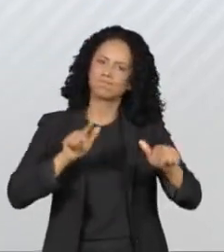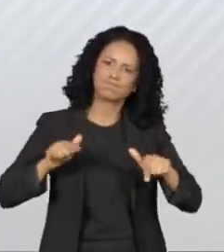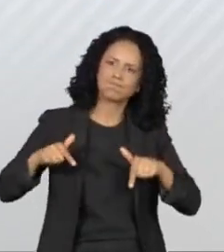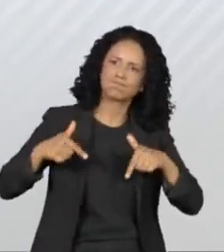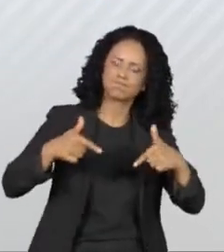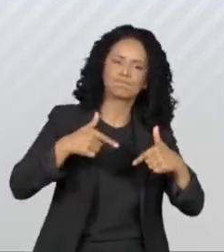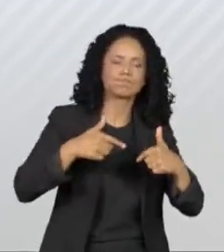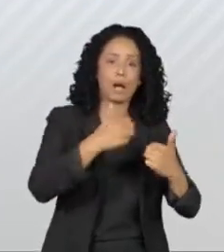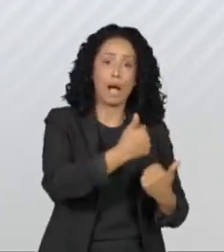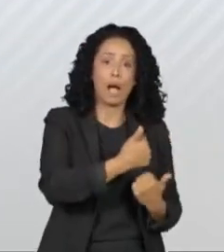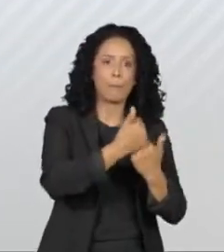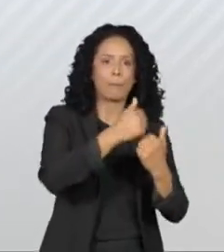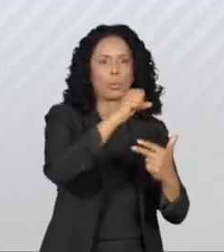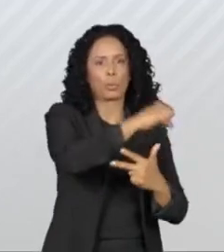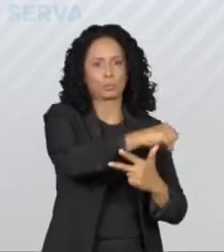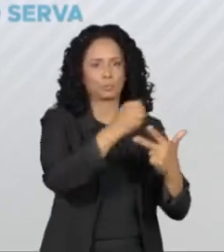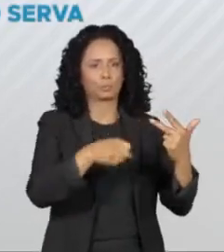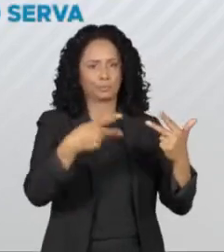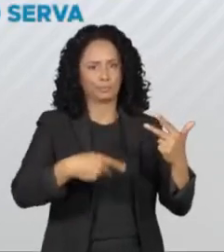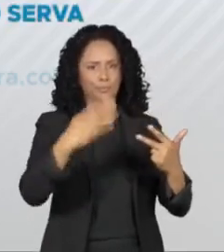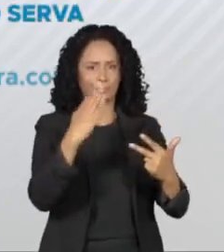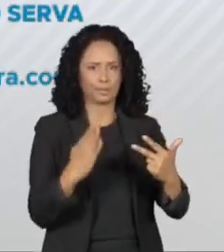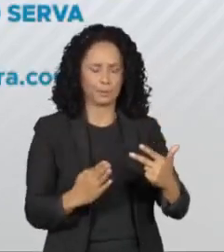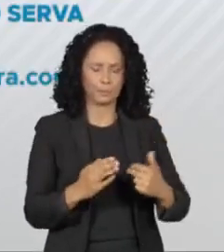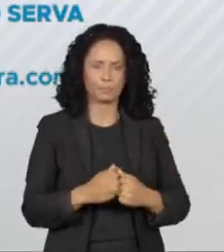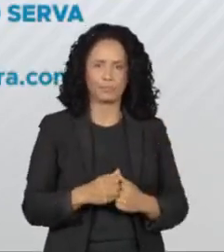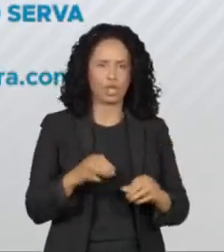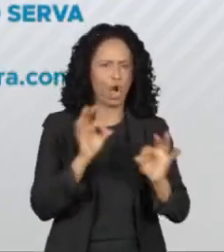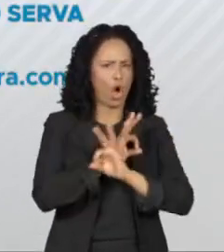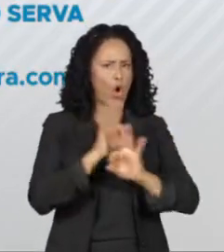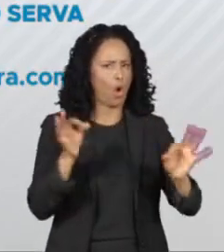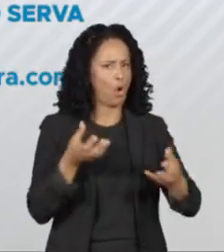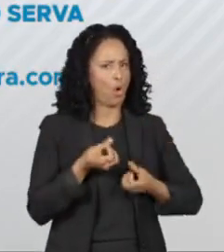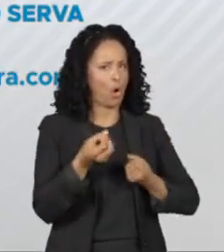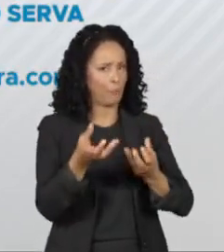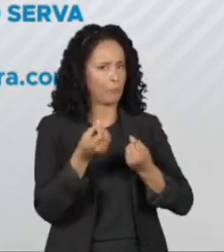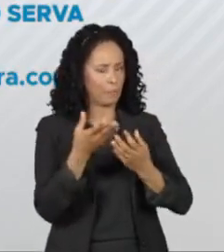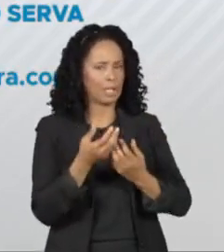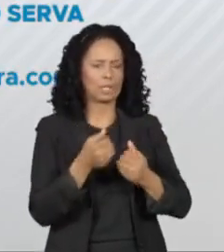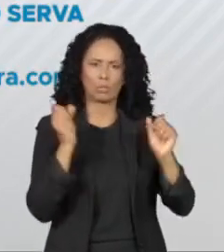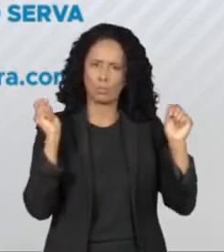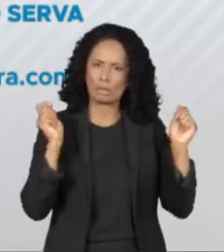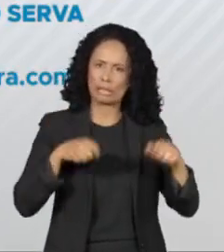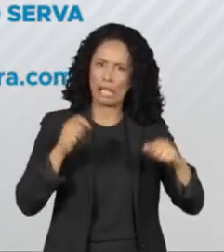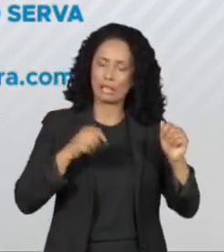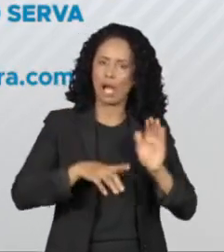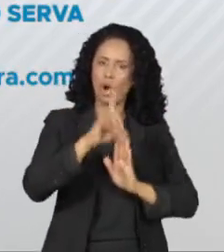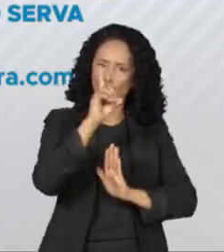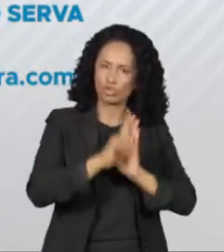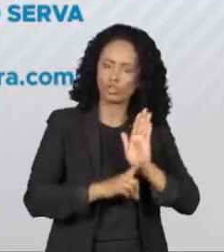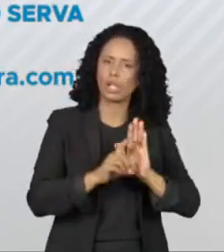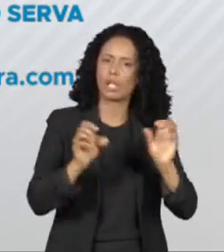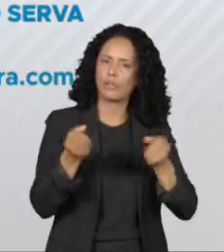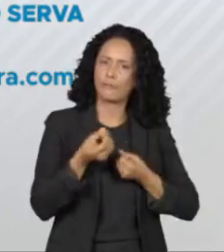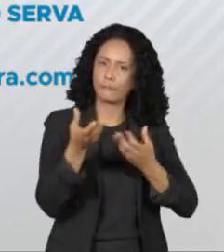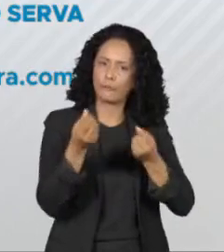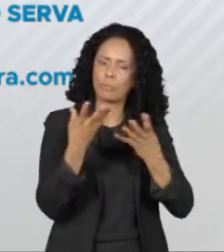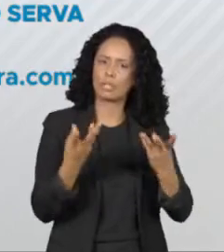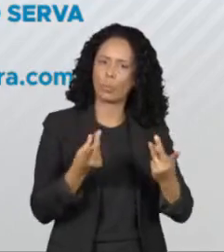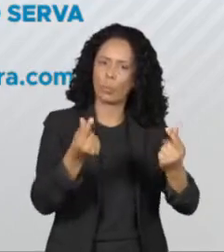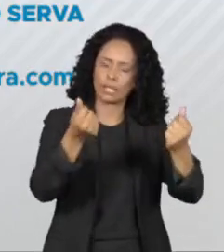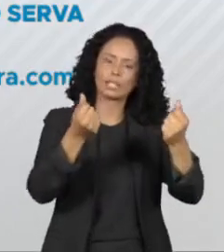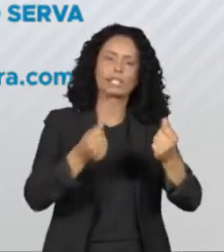instituições democráticas do país. Isso sim, uma ótima notícia, que garante o direito à informação de qualidade